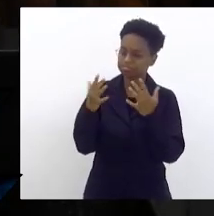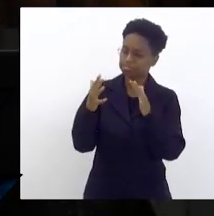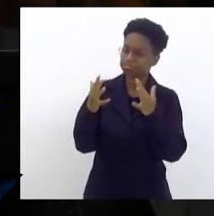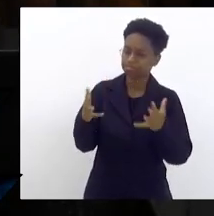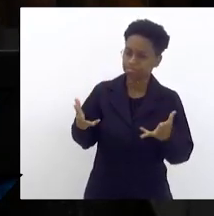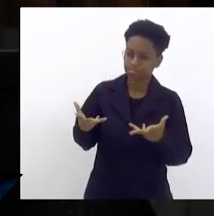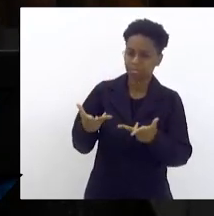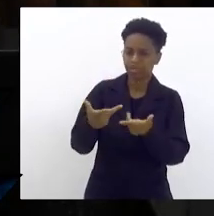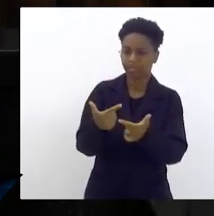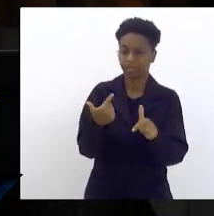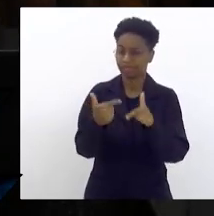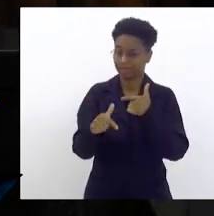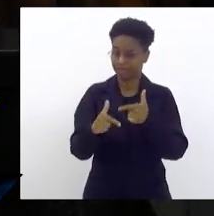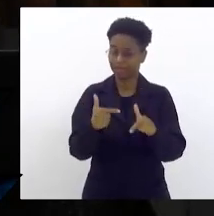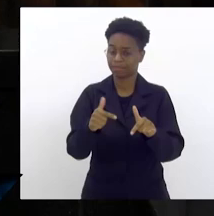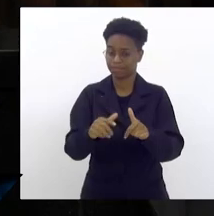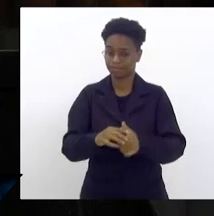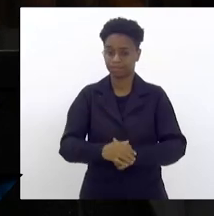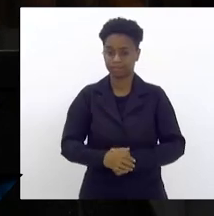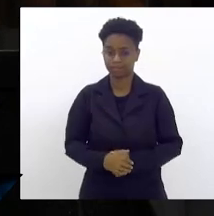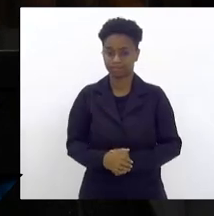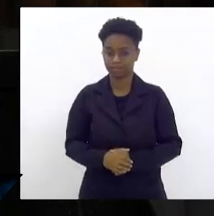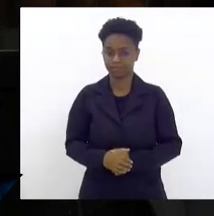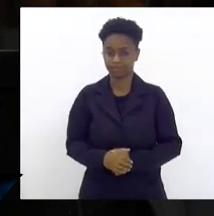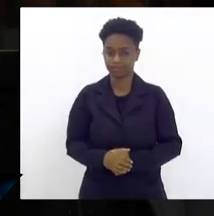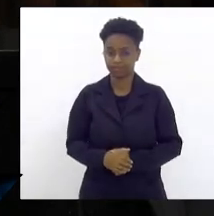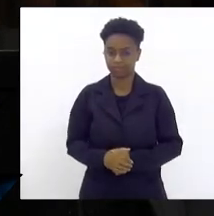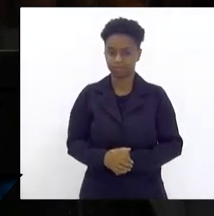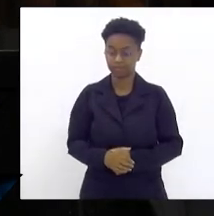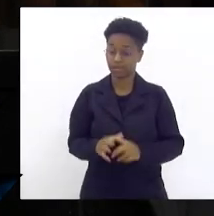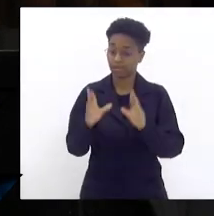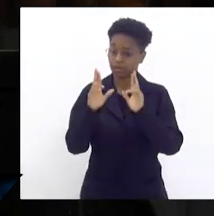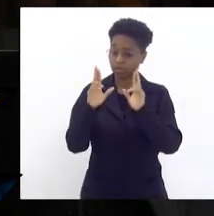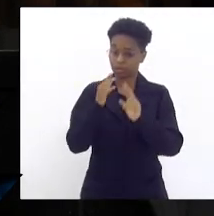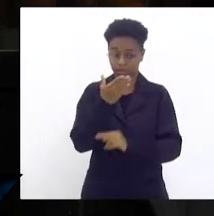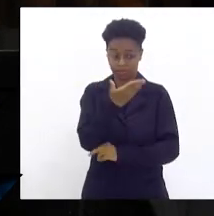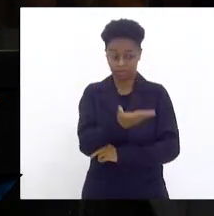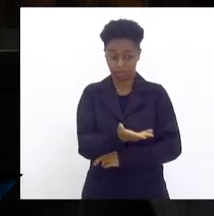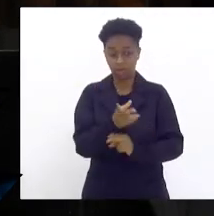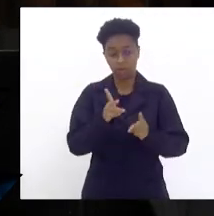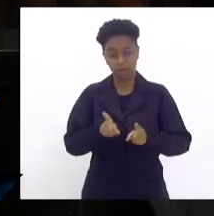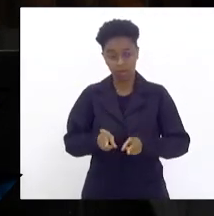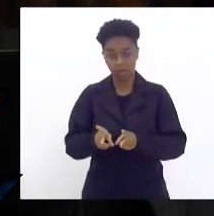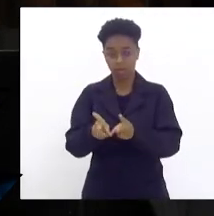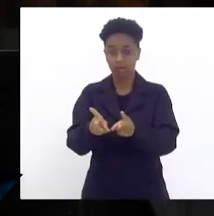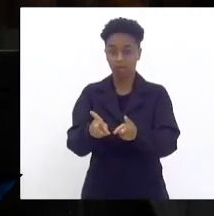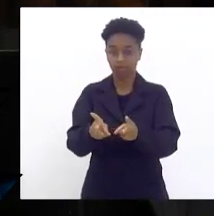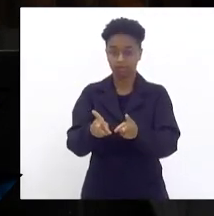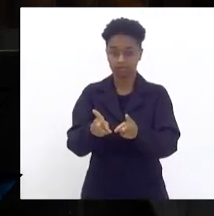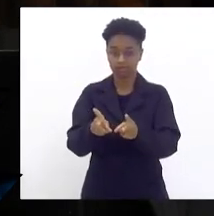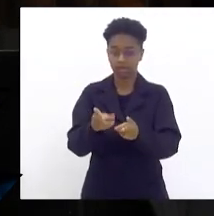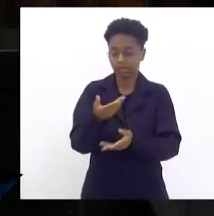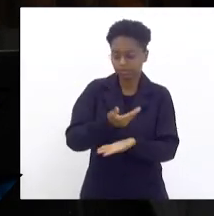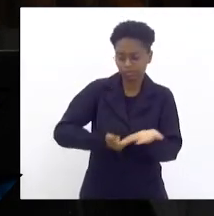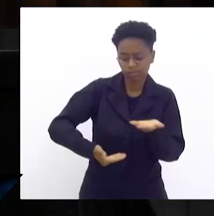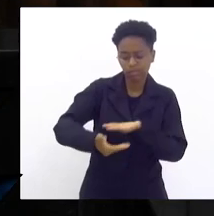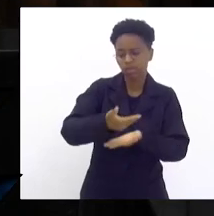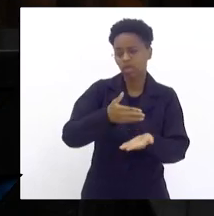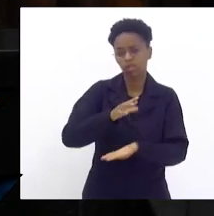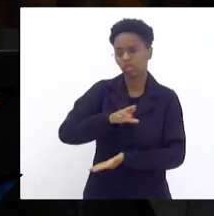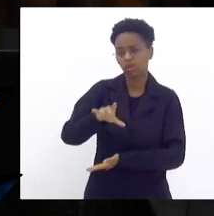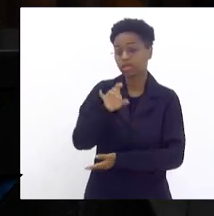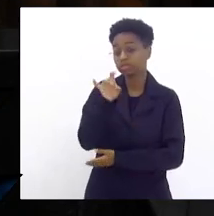mandato. E que o senhor continue a nos brindar, não só aqui no